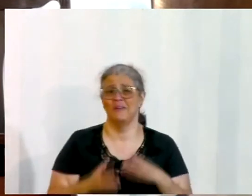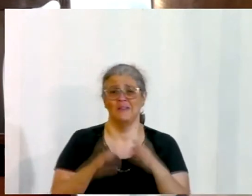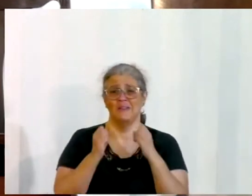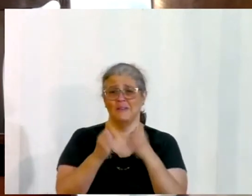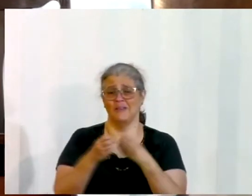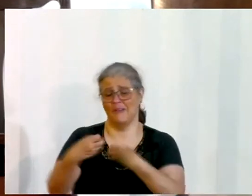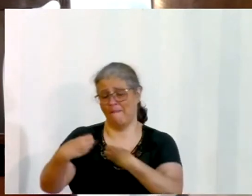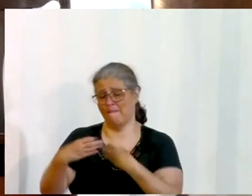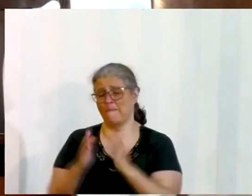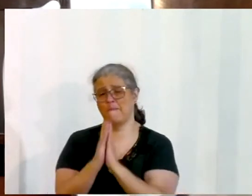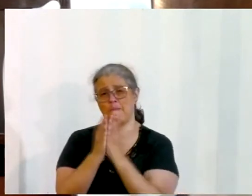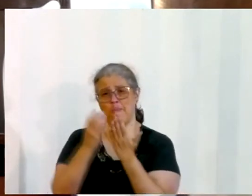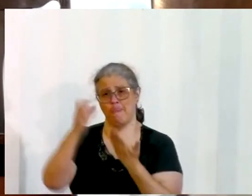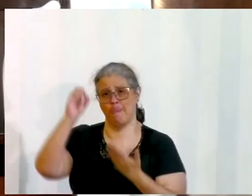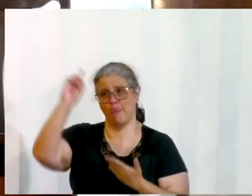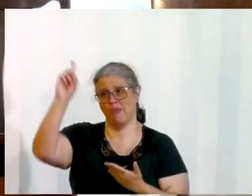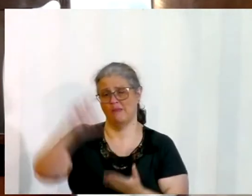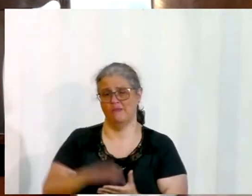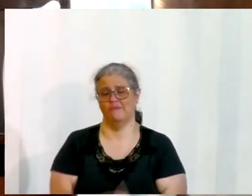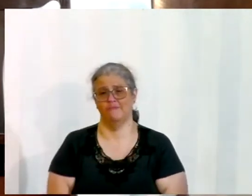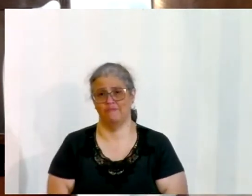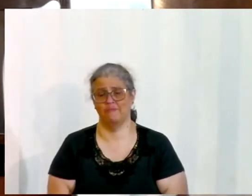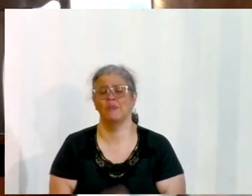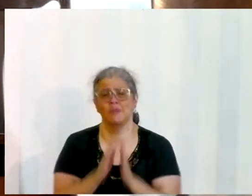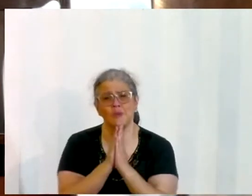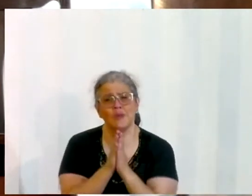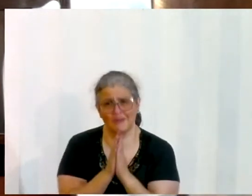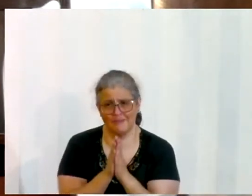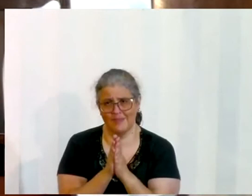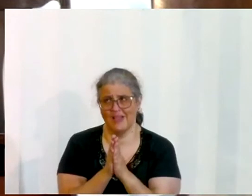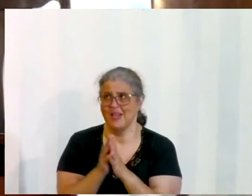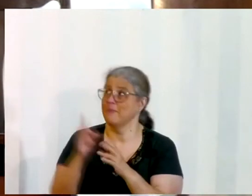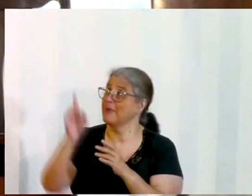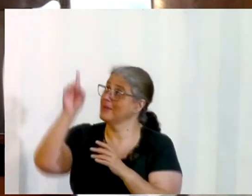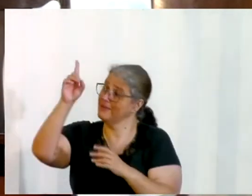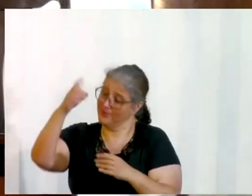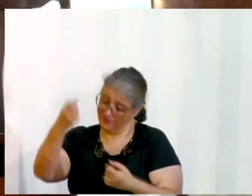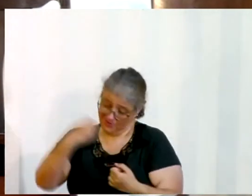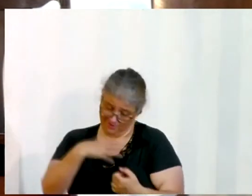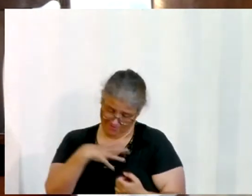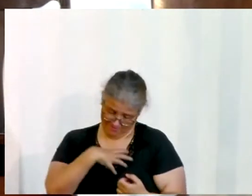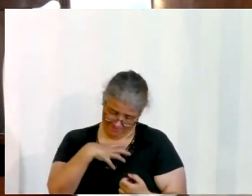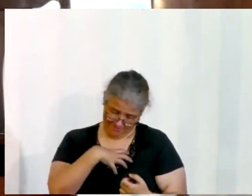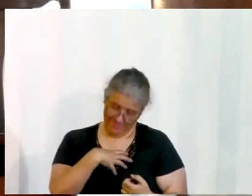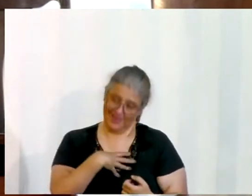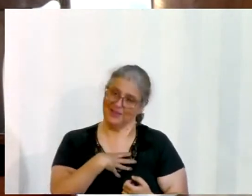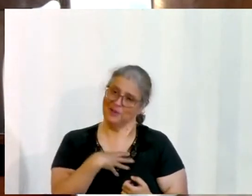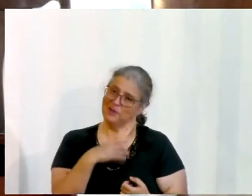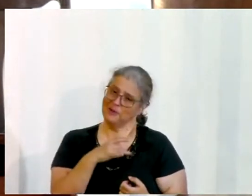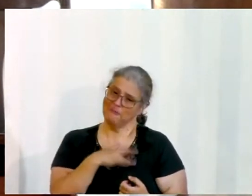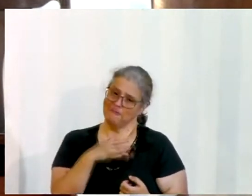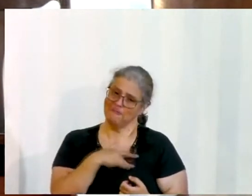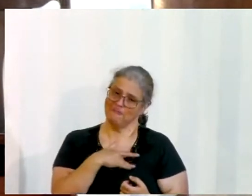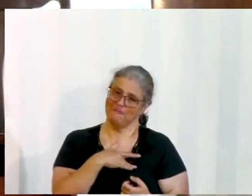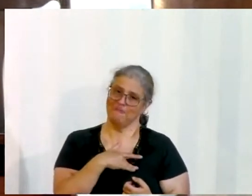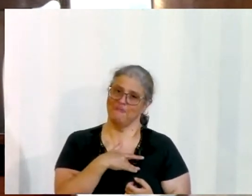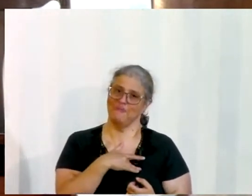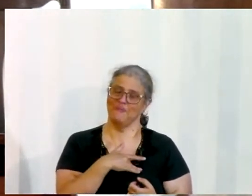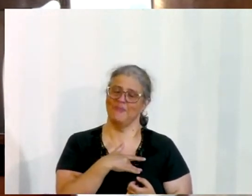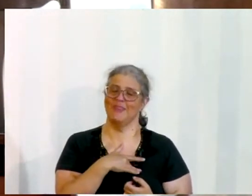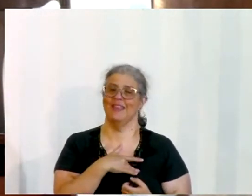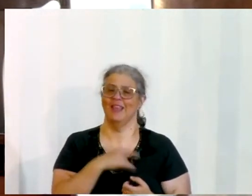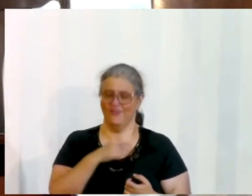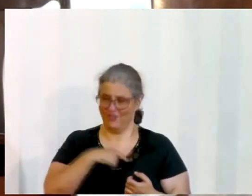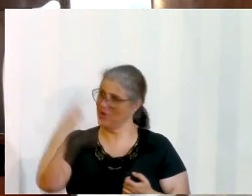para que o Senhor nos dê essa sensibilidade, que só a palavra, que é viva e eficaz, que penetra